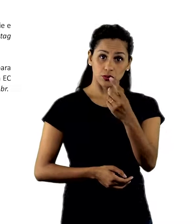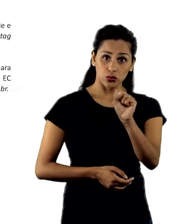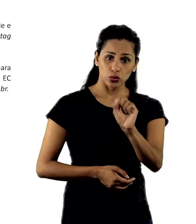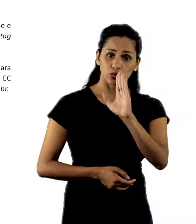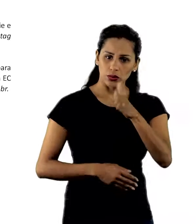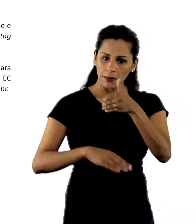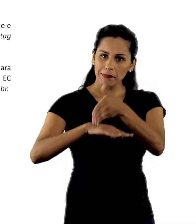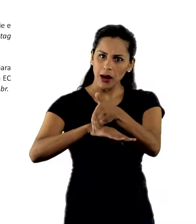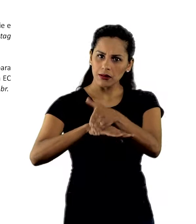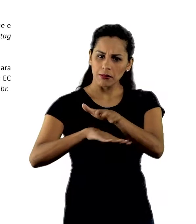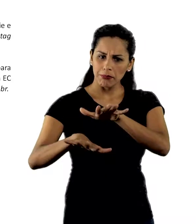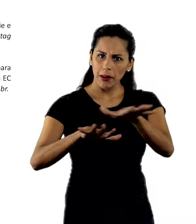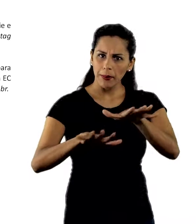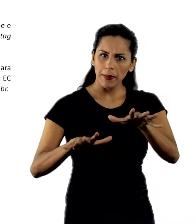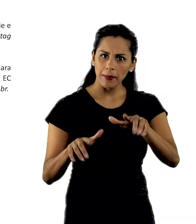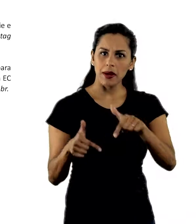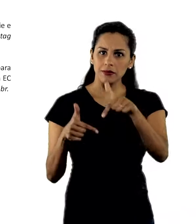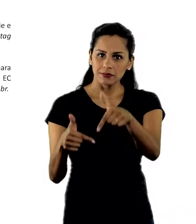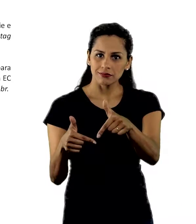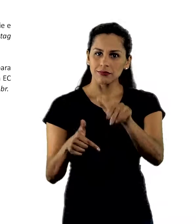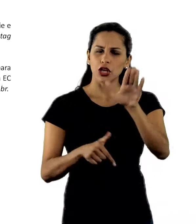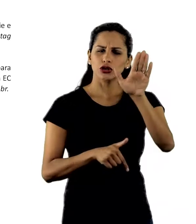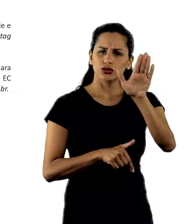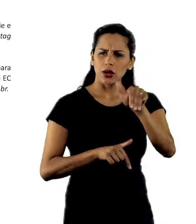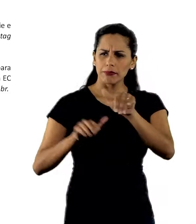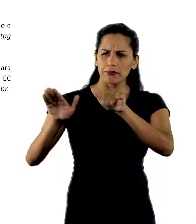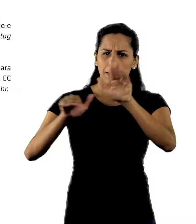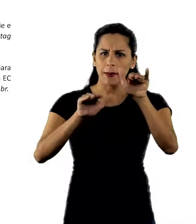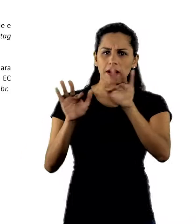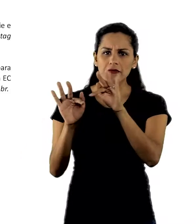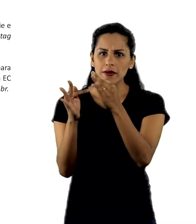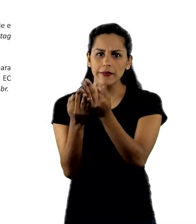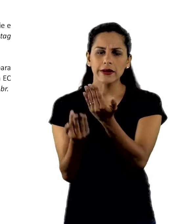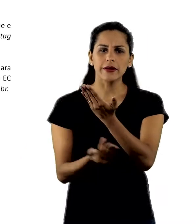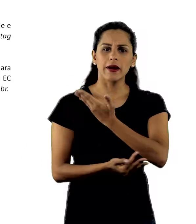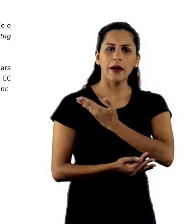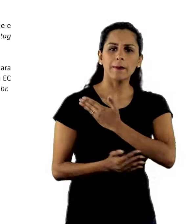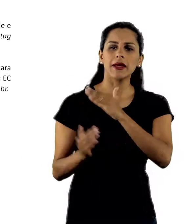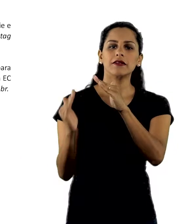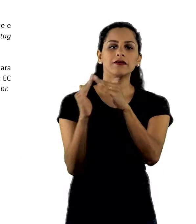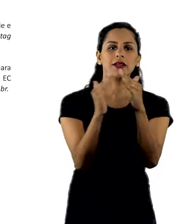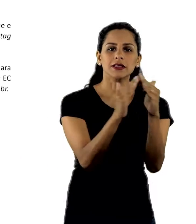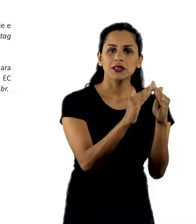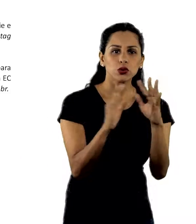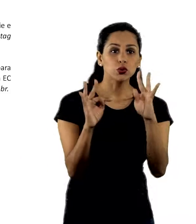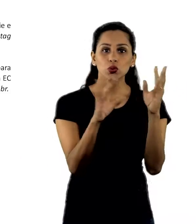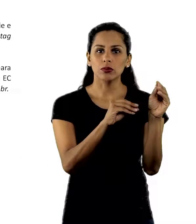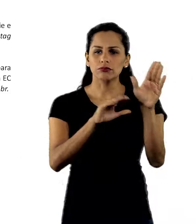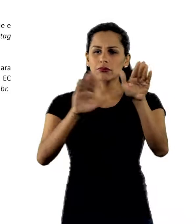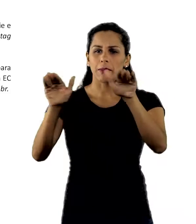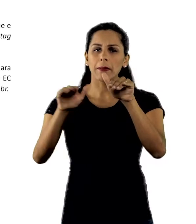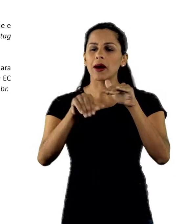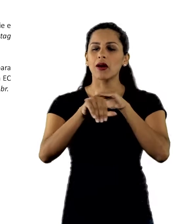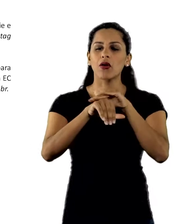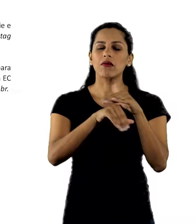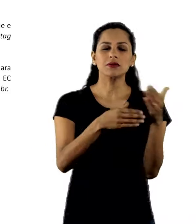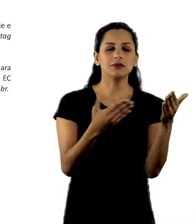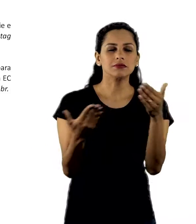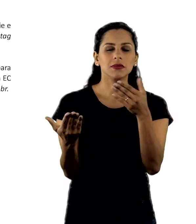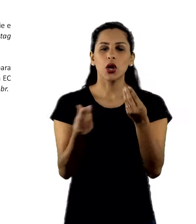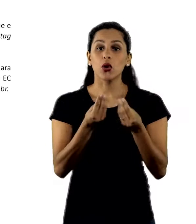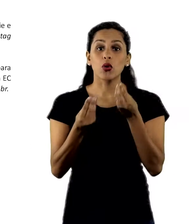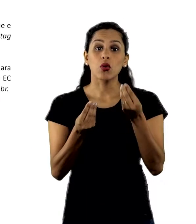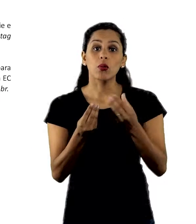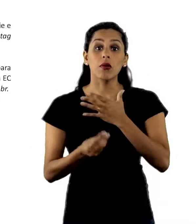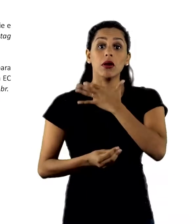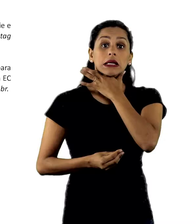faz parte dessa mobilização. Convide sua família, seus amigos, vizinhos e colegas para conversar sobre como a crise está